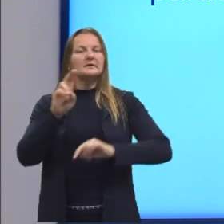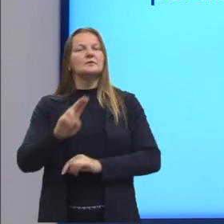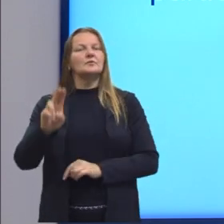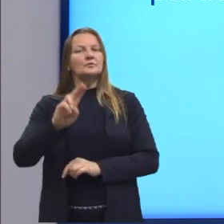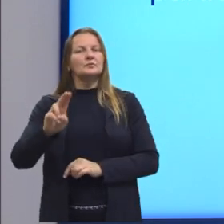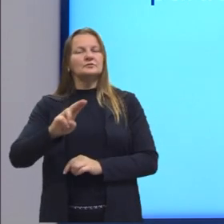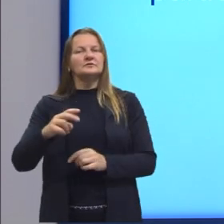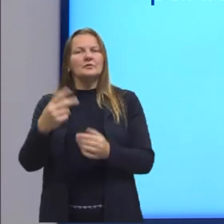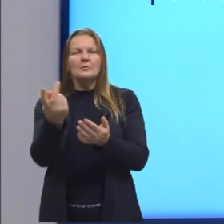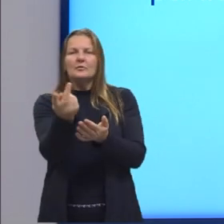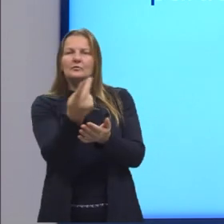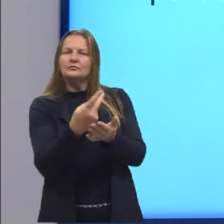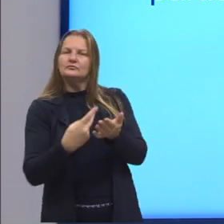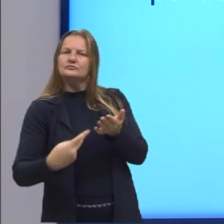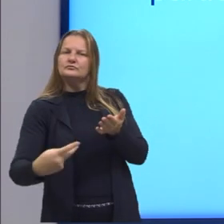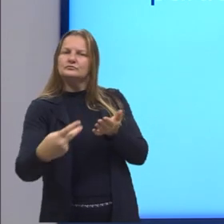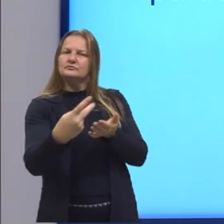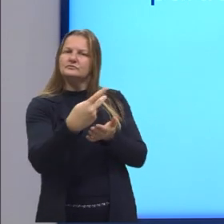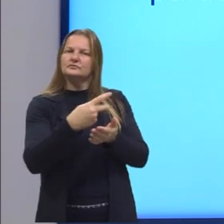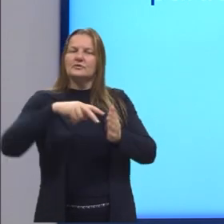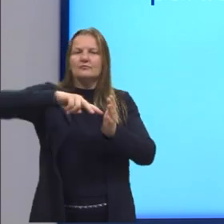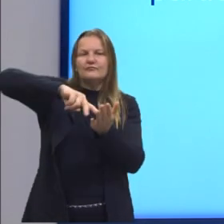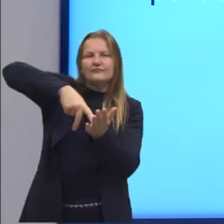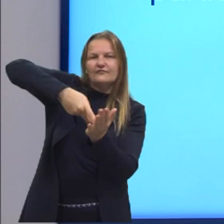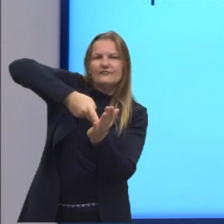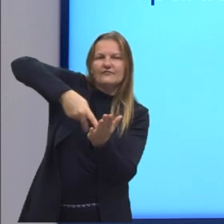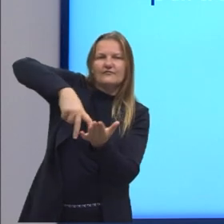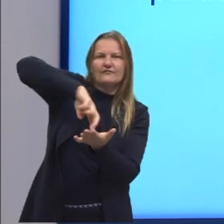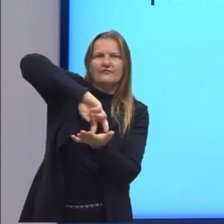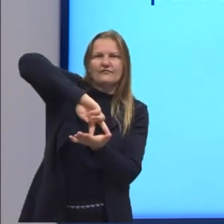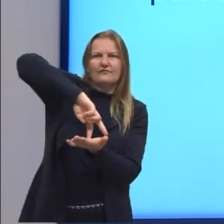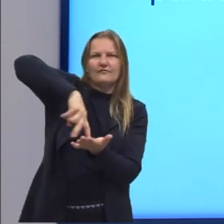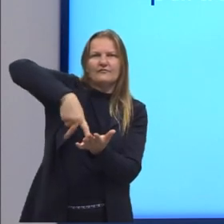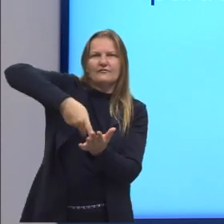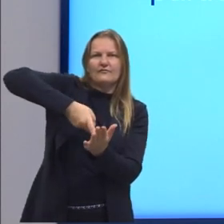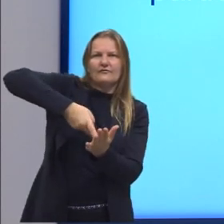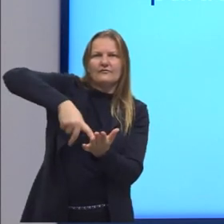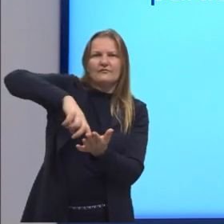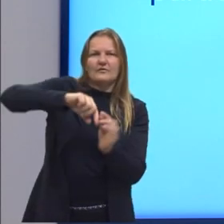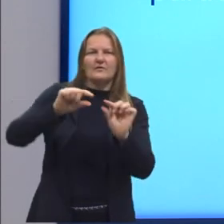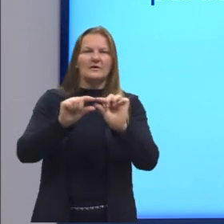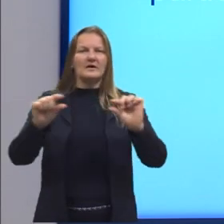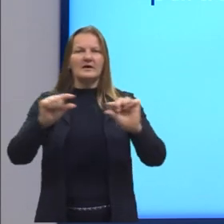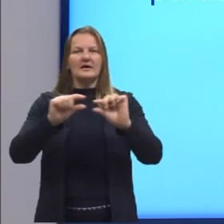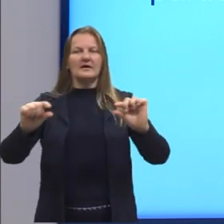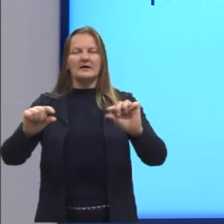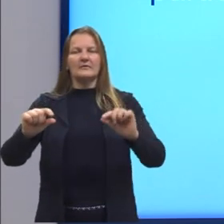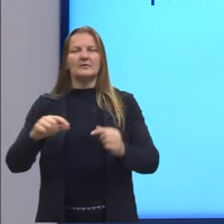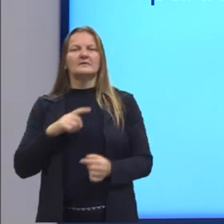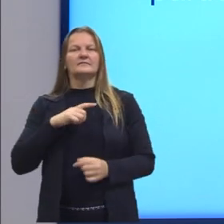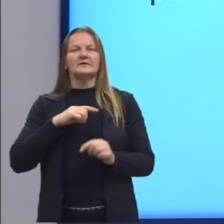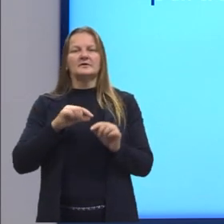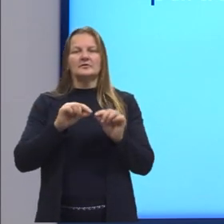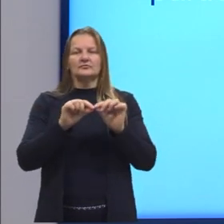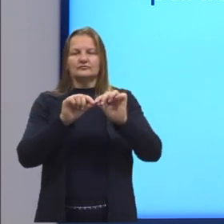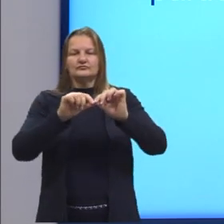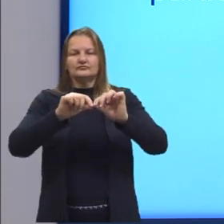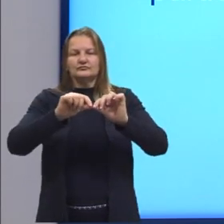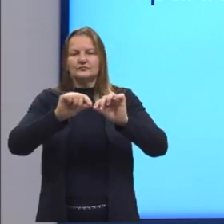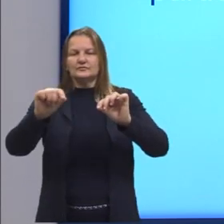para construir um círculo trigonométrico. Então, temos régua, esquadros, compasso,